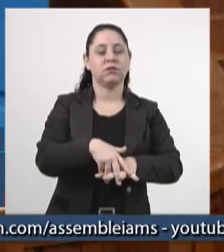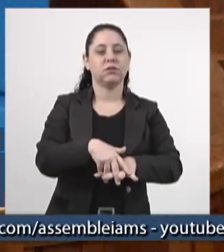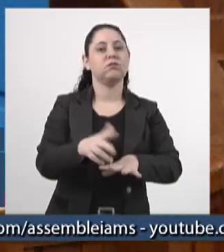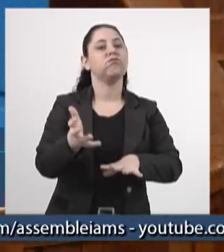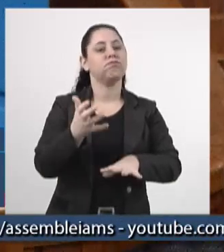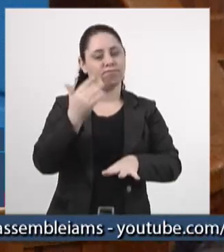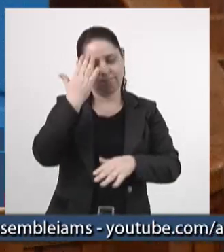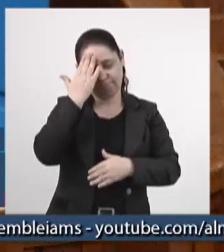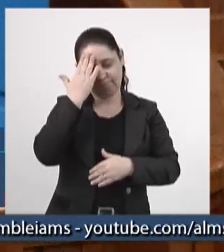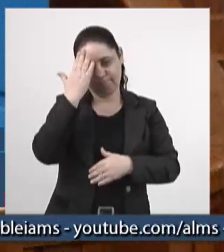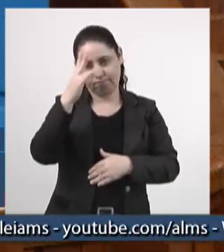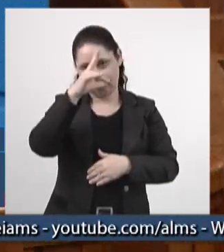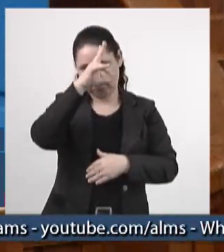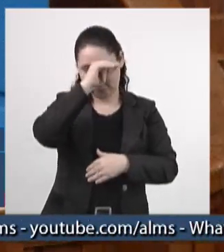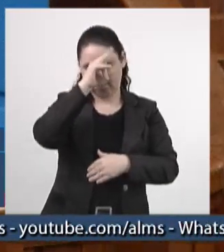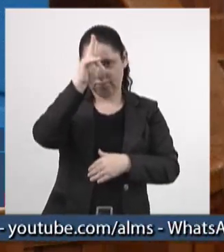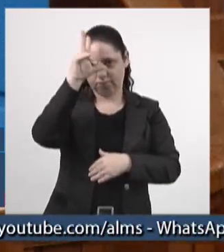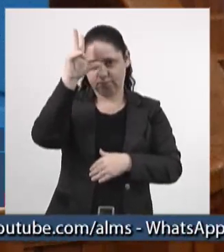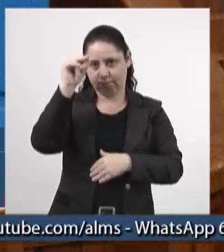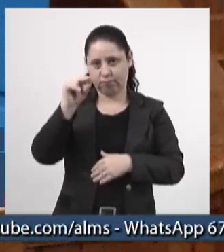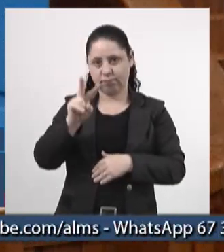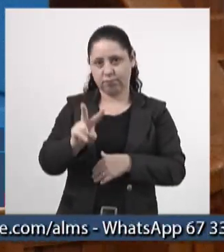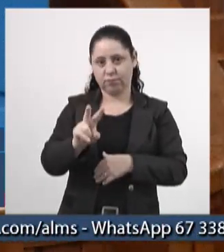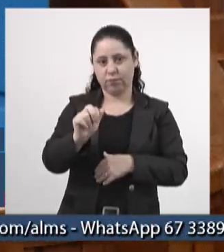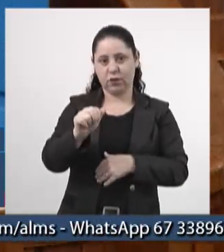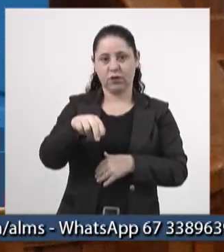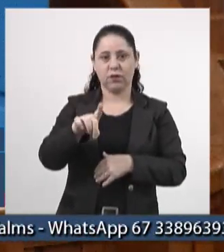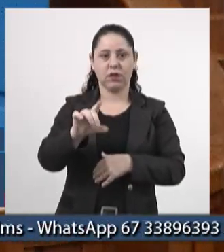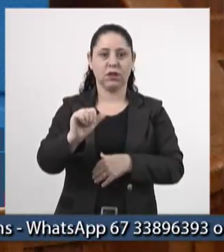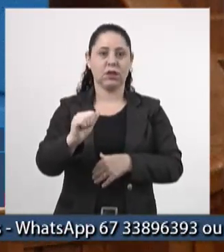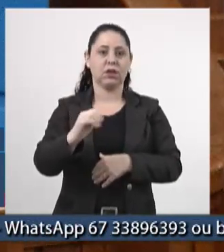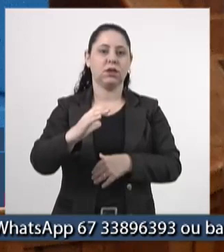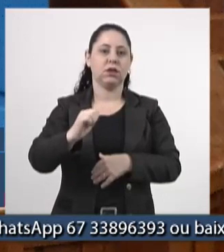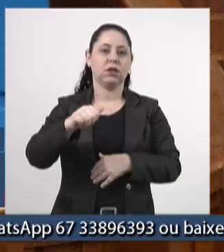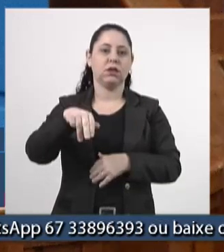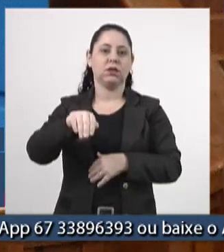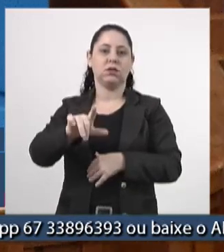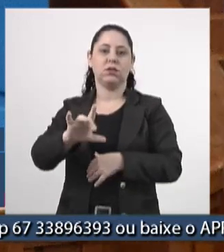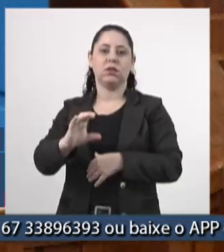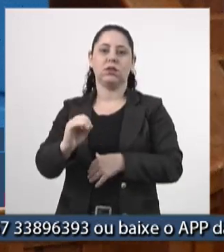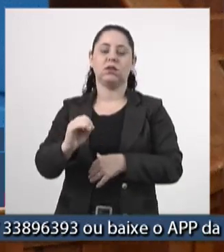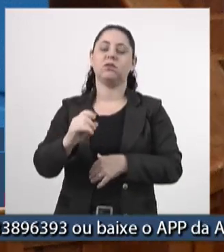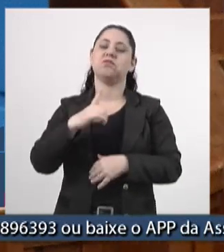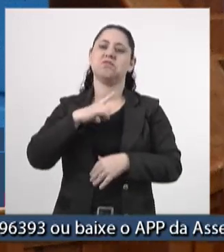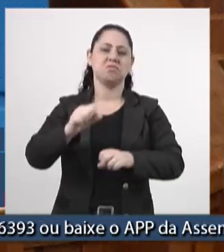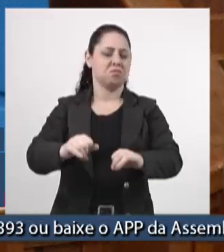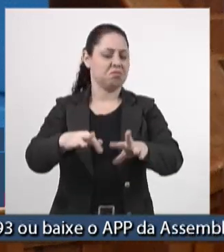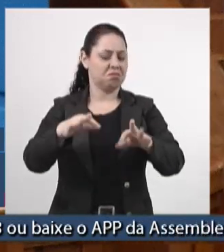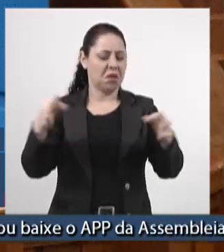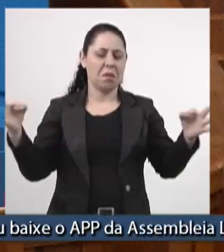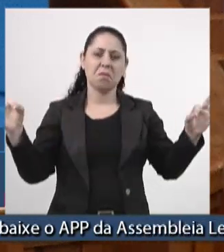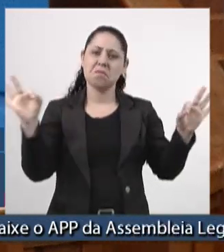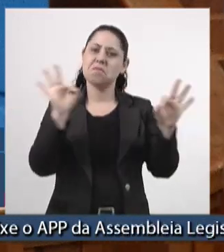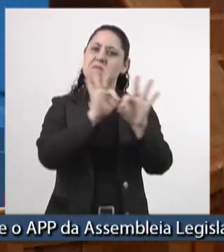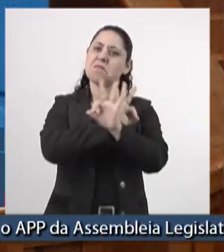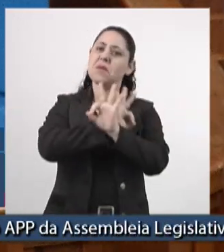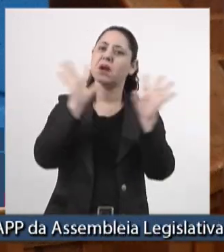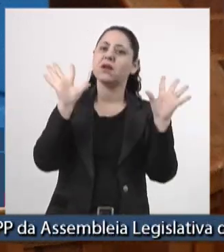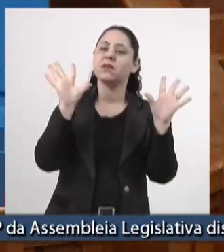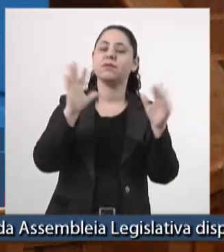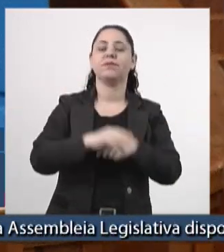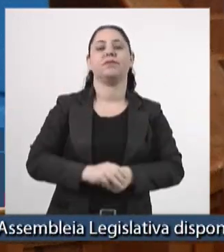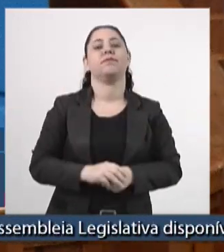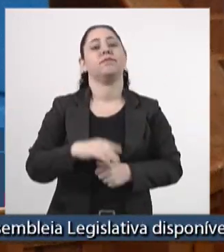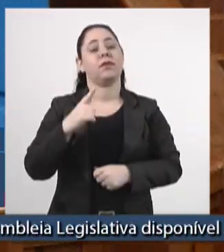eu quero aqui agradecer a nossa prefeita Wanda Camilo, nós fizemos uma excelente audiência pública, nós tivemos também na